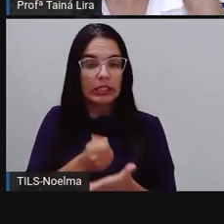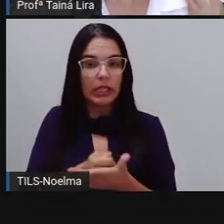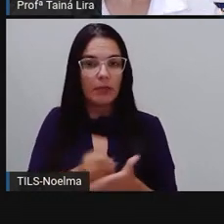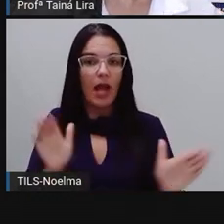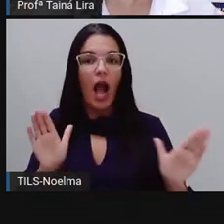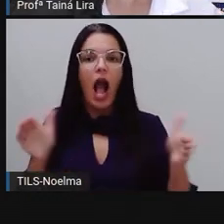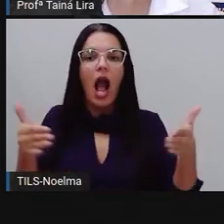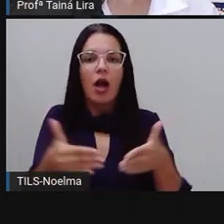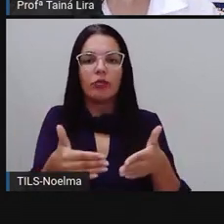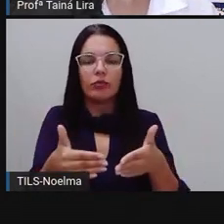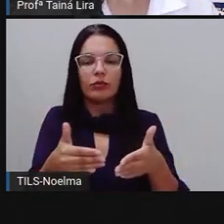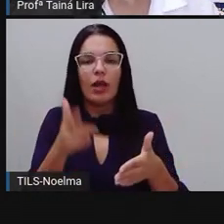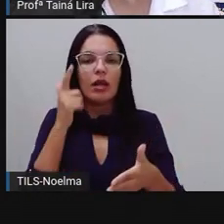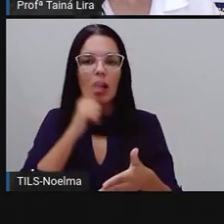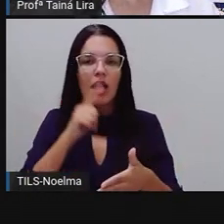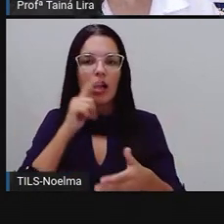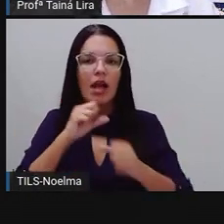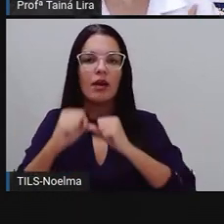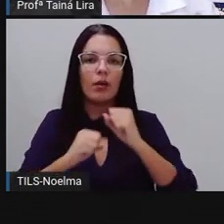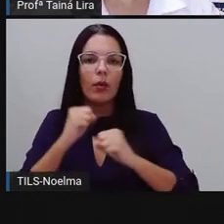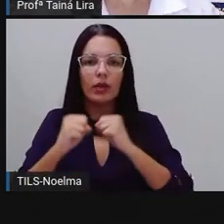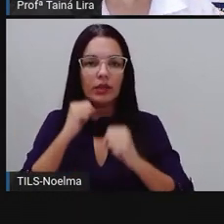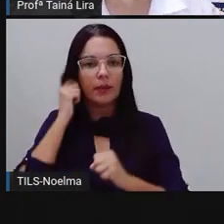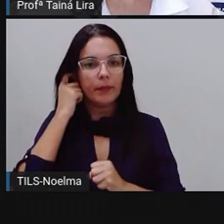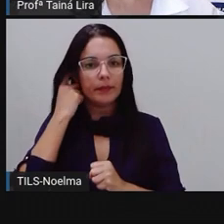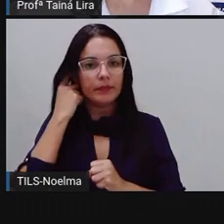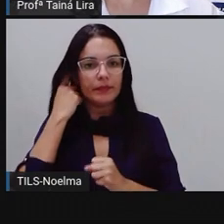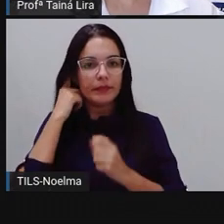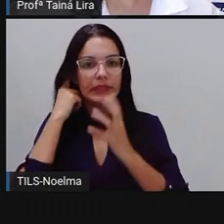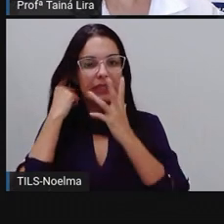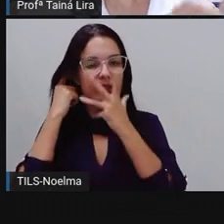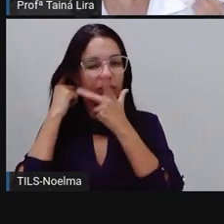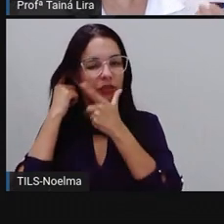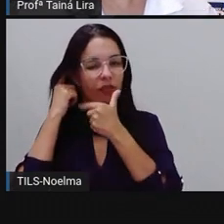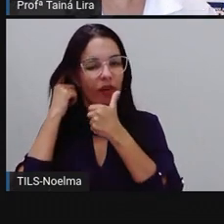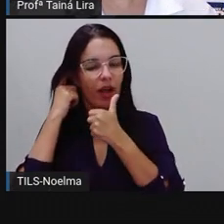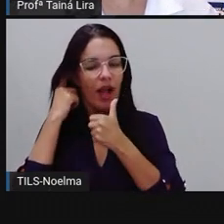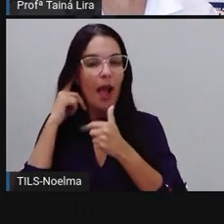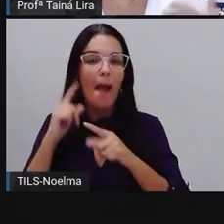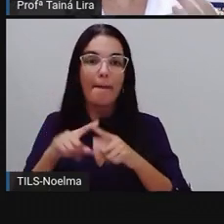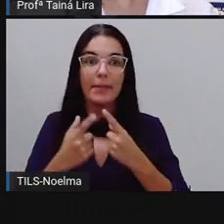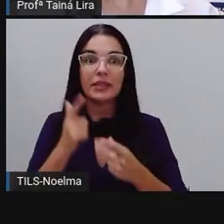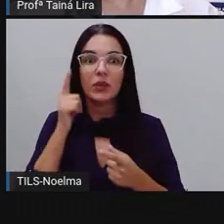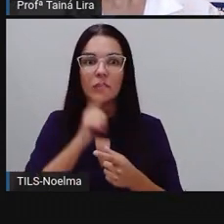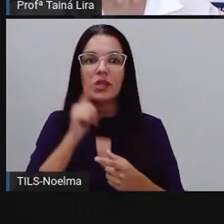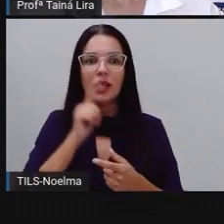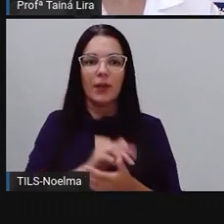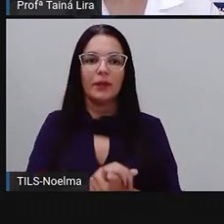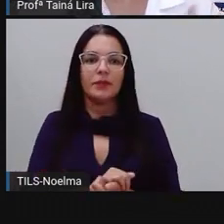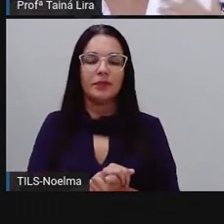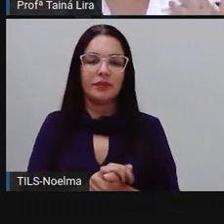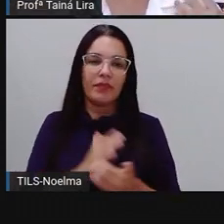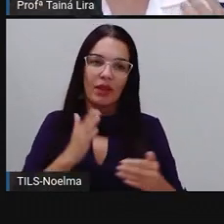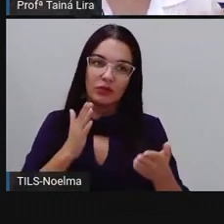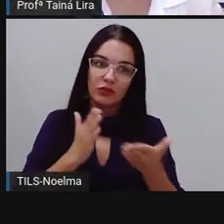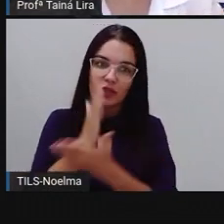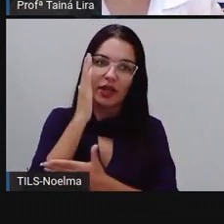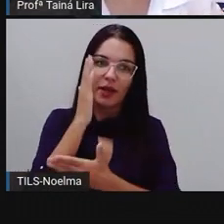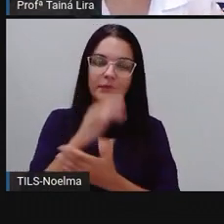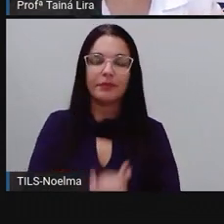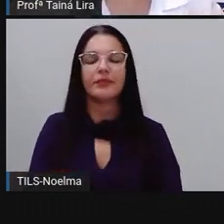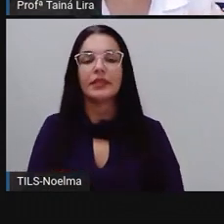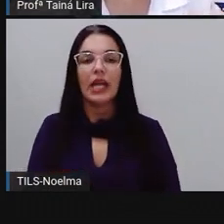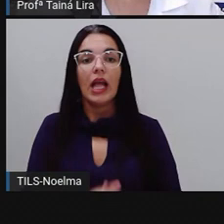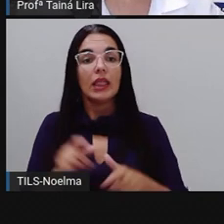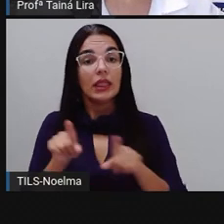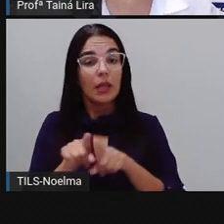a ganhar essa corrida. Então, bem devagar, mas ó, ela foi longe, ela conseguiu. E isso a gente pode ver,